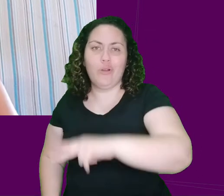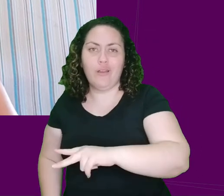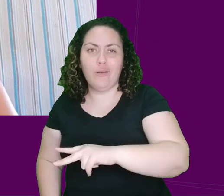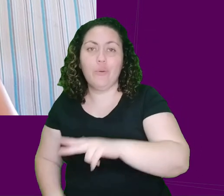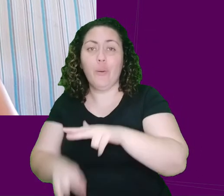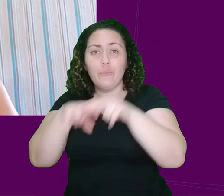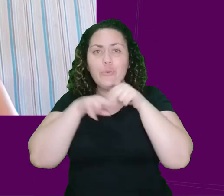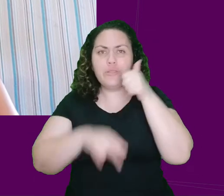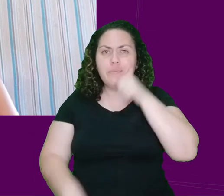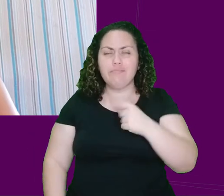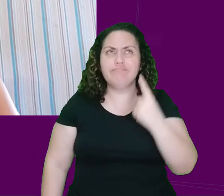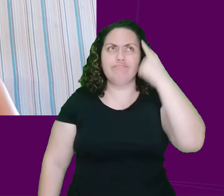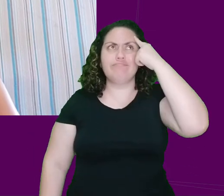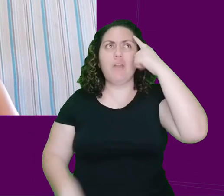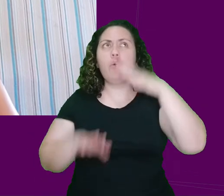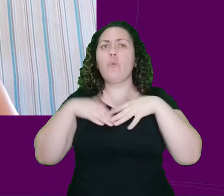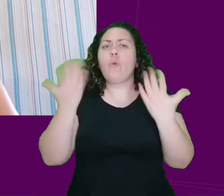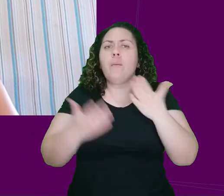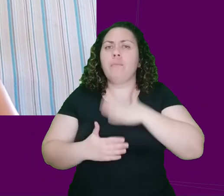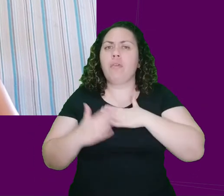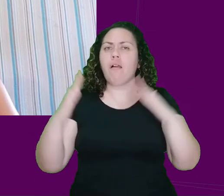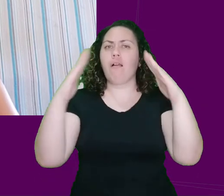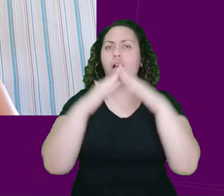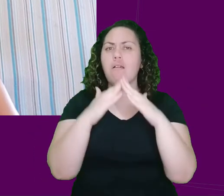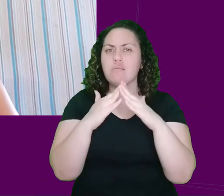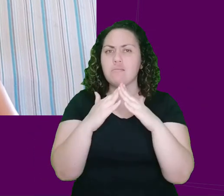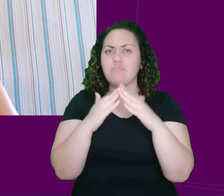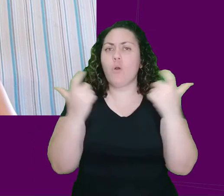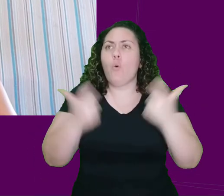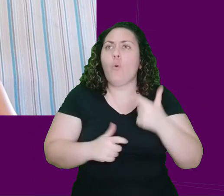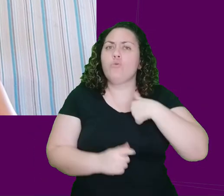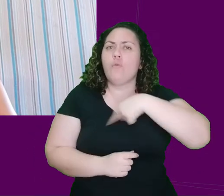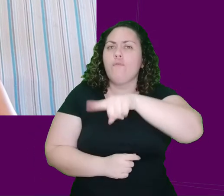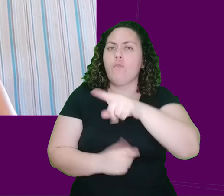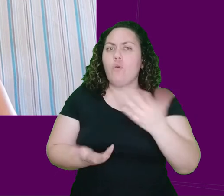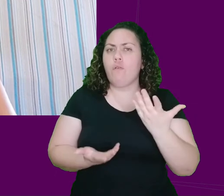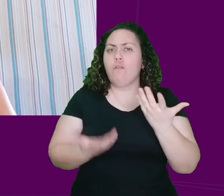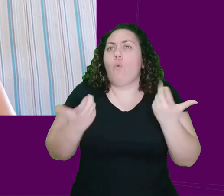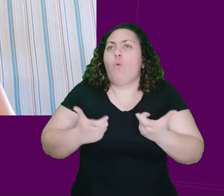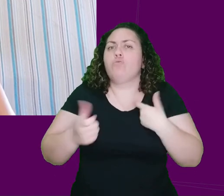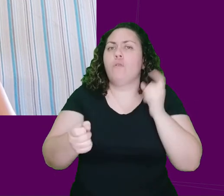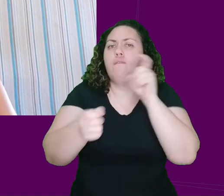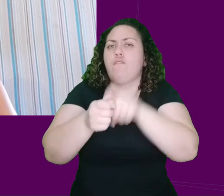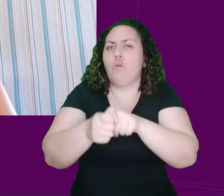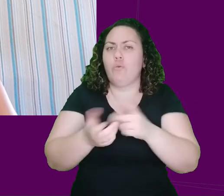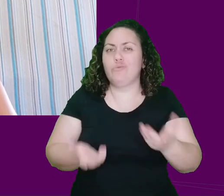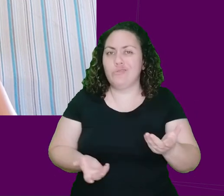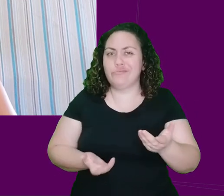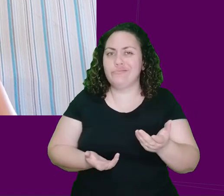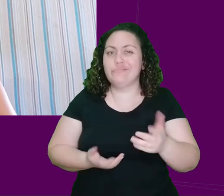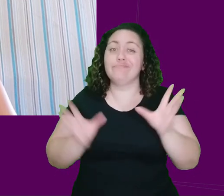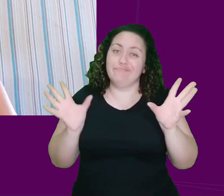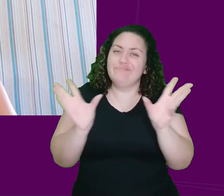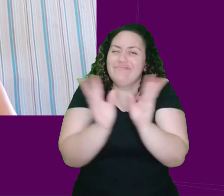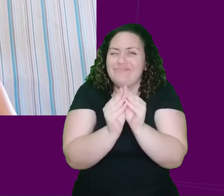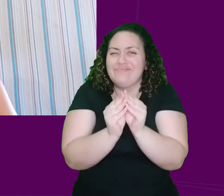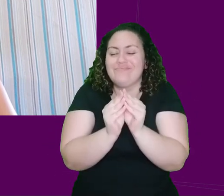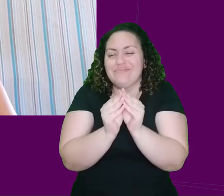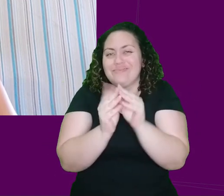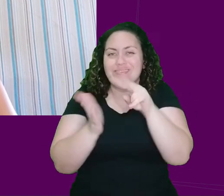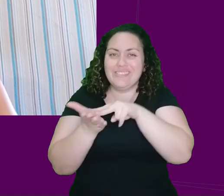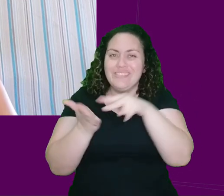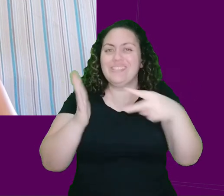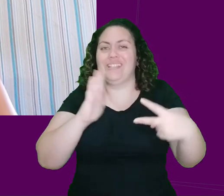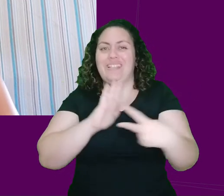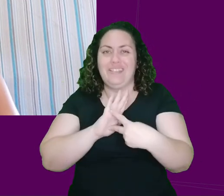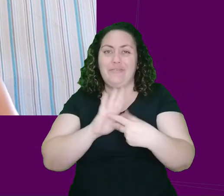sonho, que casa eu tenho para voltar? Para onde eu vou? Essas questões sintetizam o tom, né?